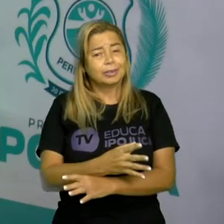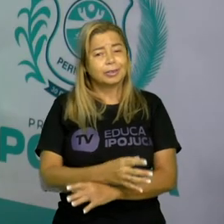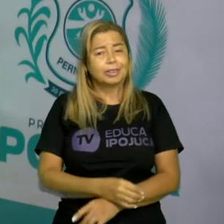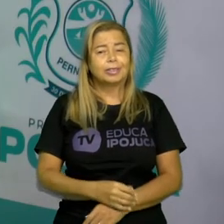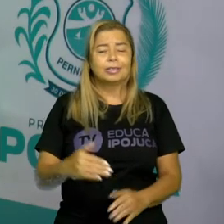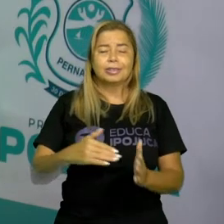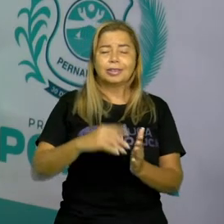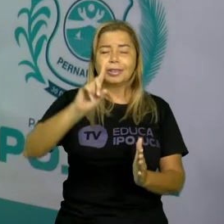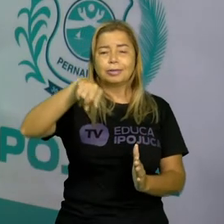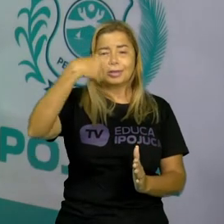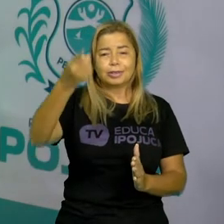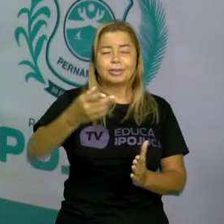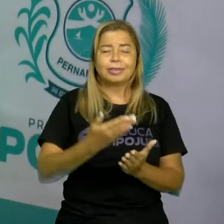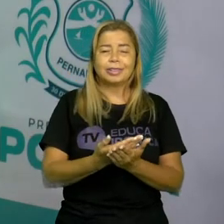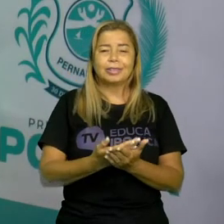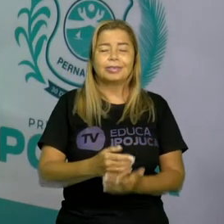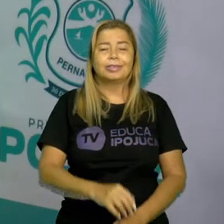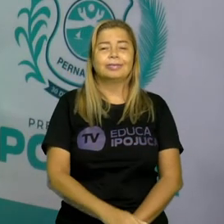Até a próxima aula.